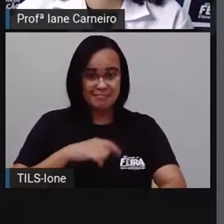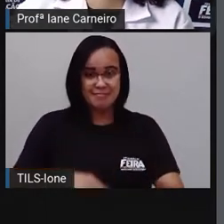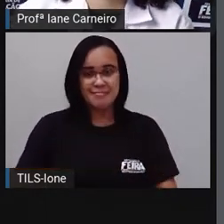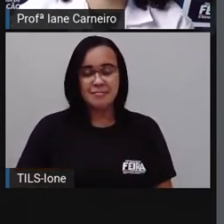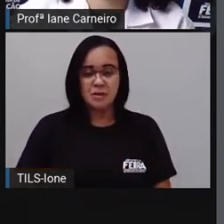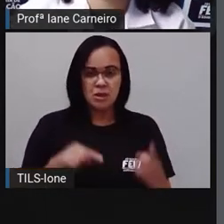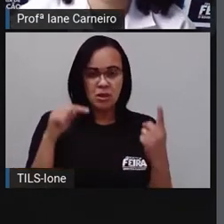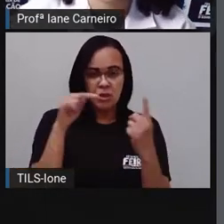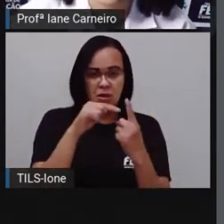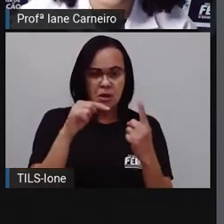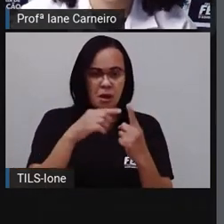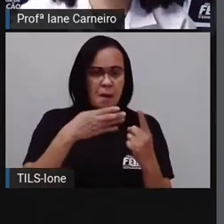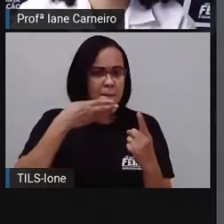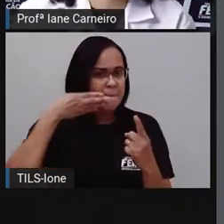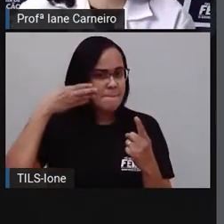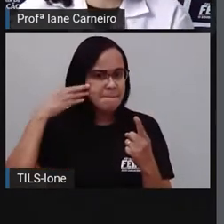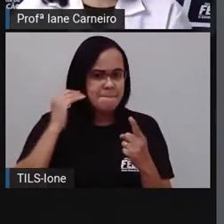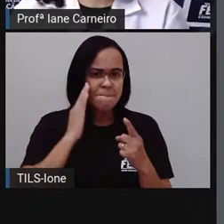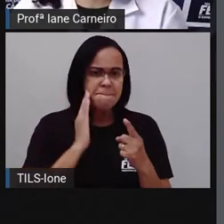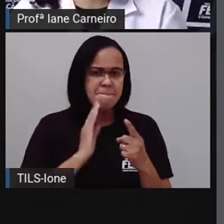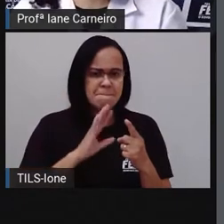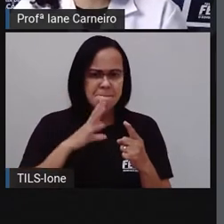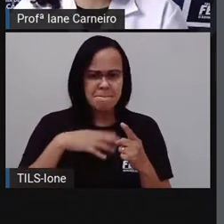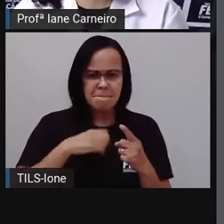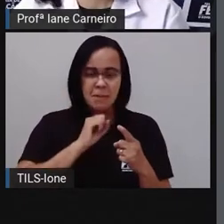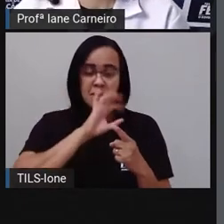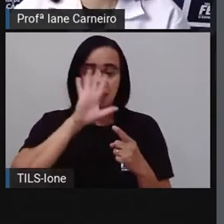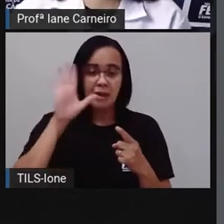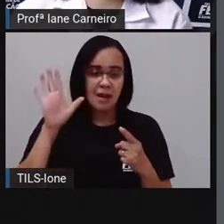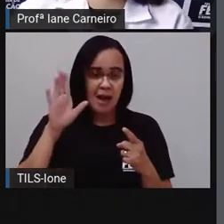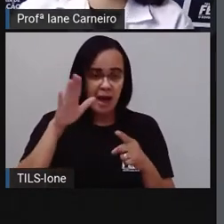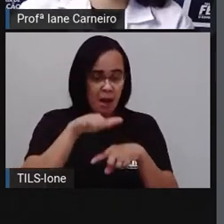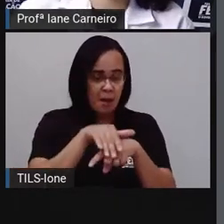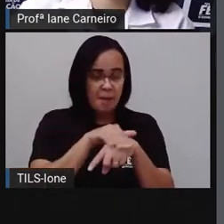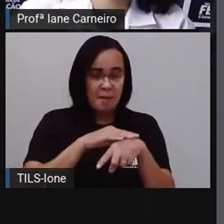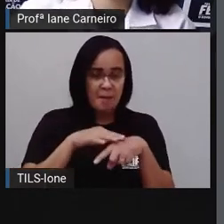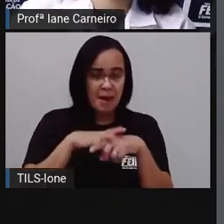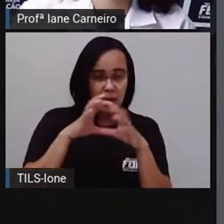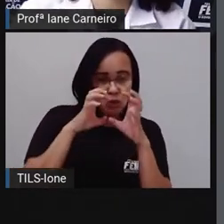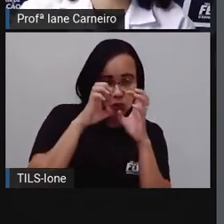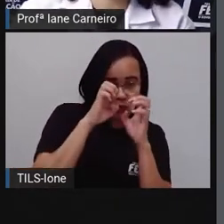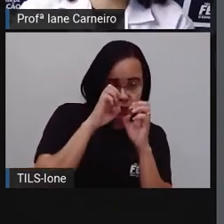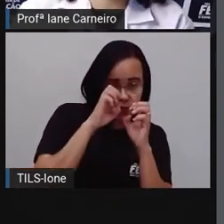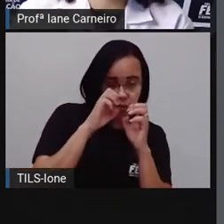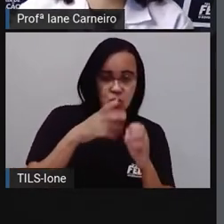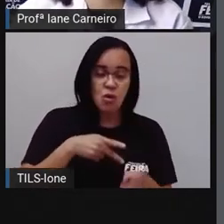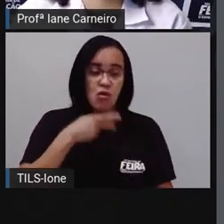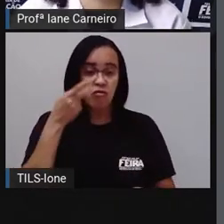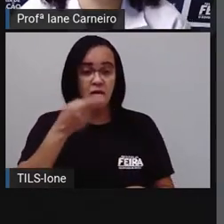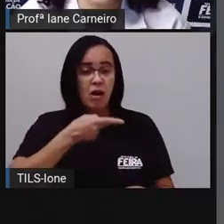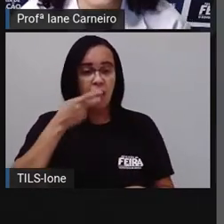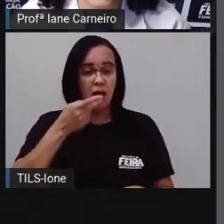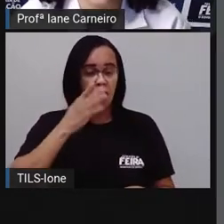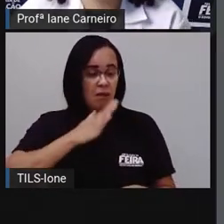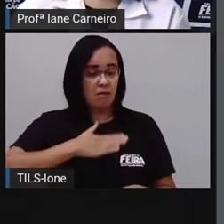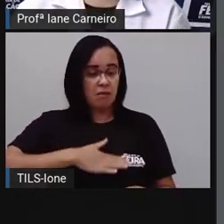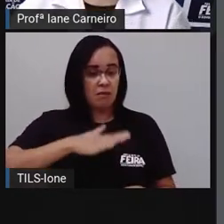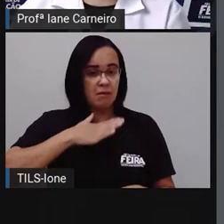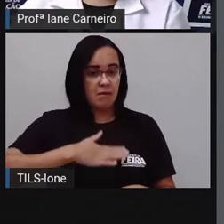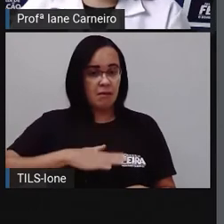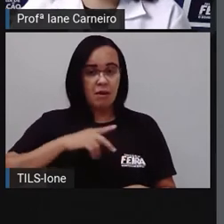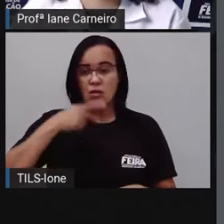De pele clara, de pele escura. Um fala branda, o outro dura.